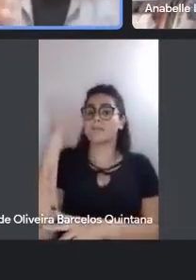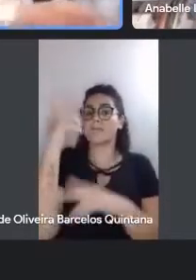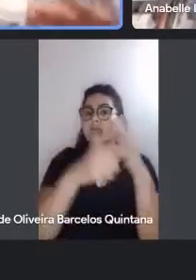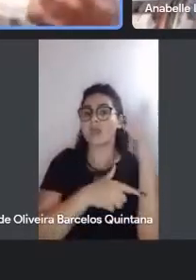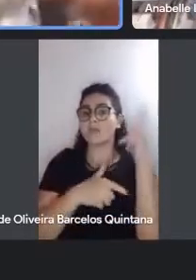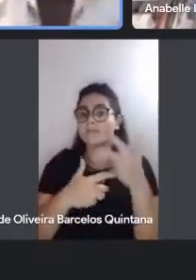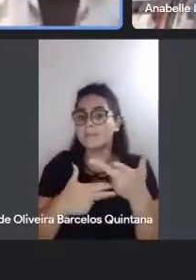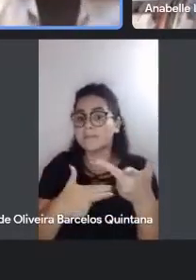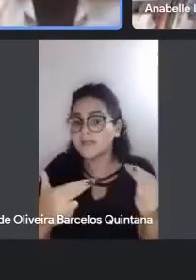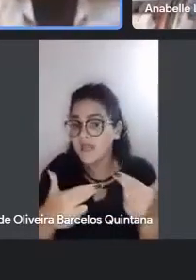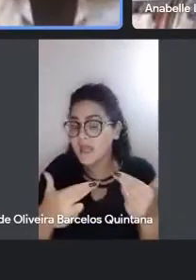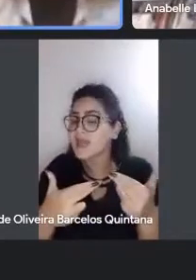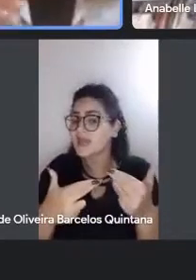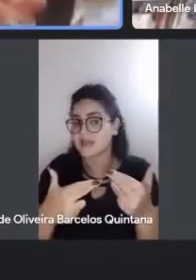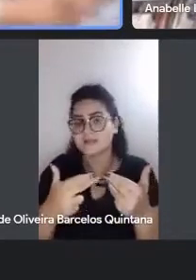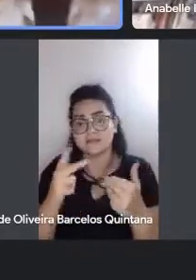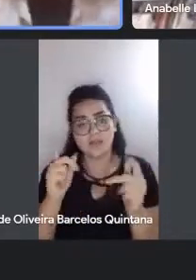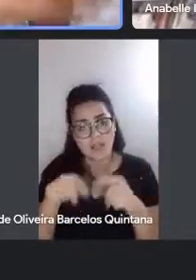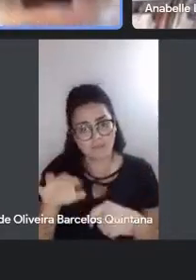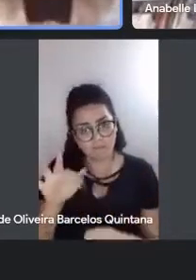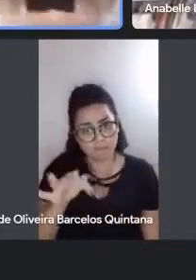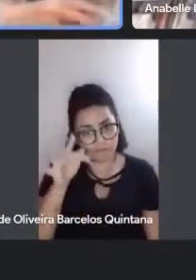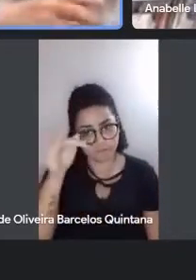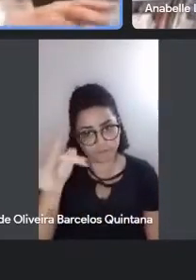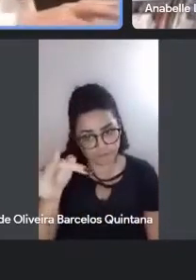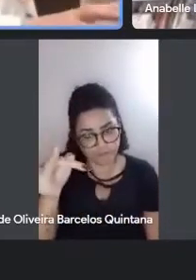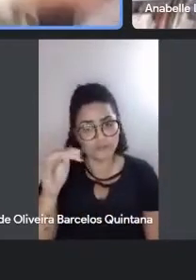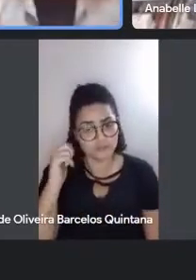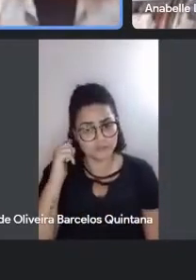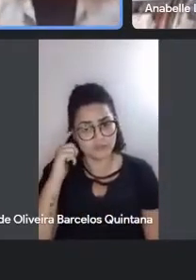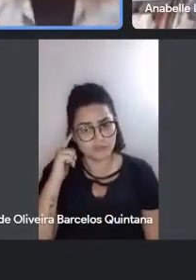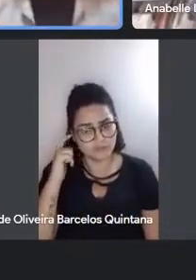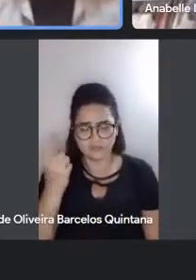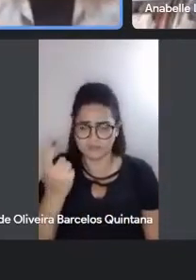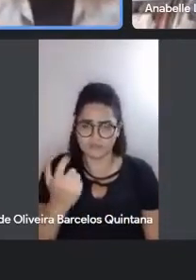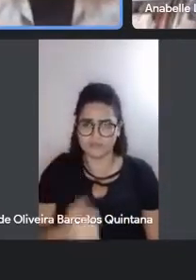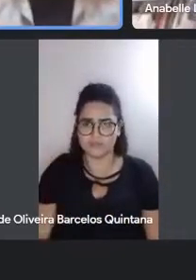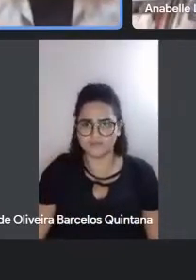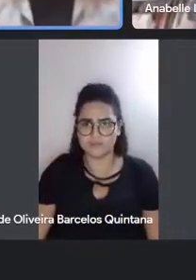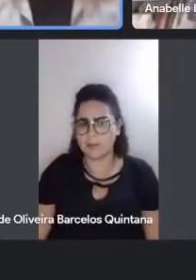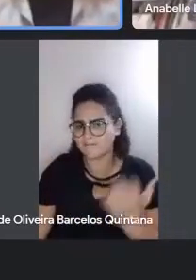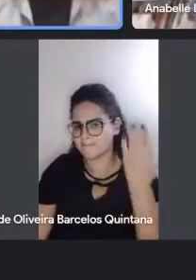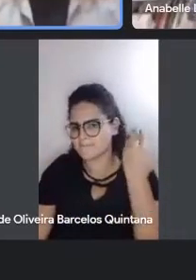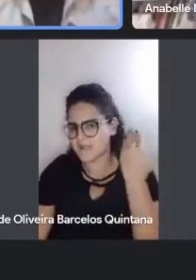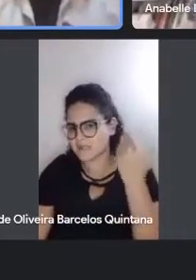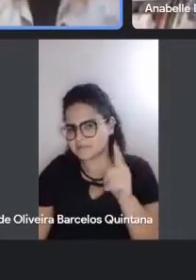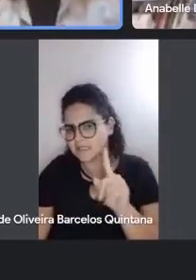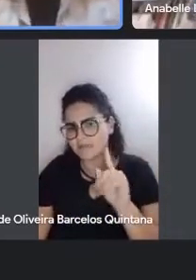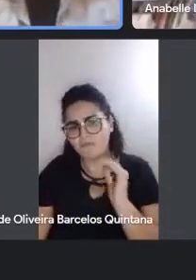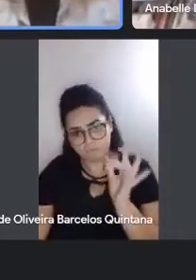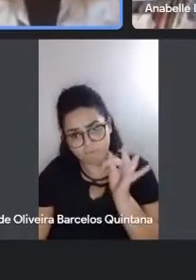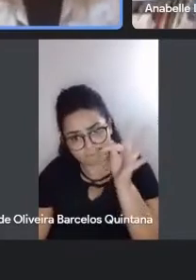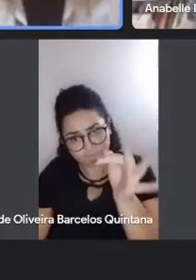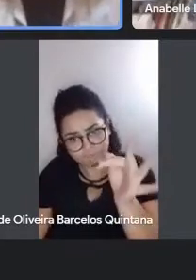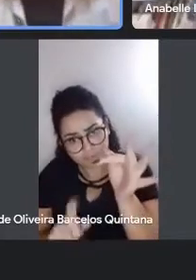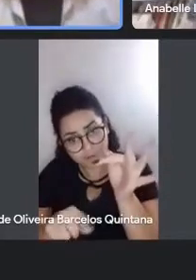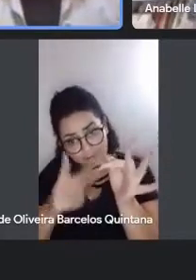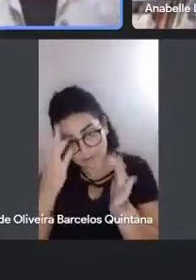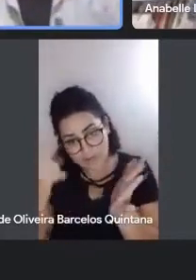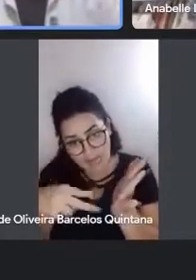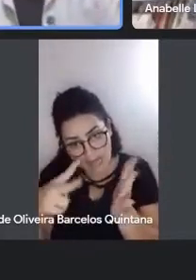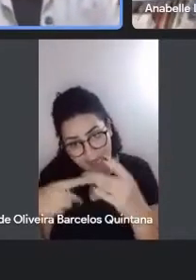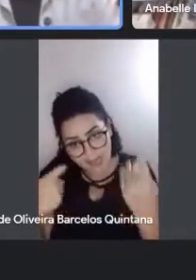que é para o futuro, não fala do passado já, é um futuro, assim, as pessoas têm que ler isso, né,